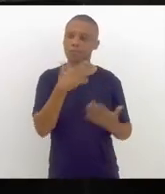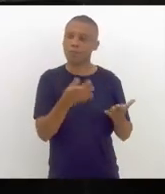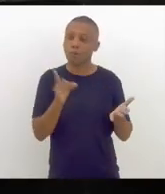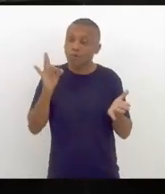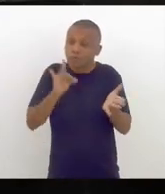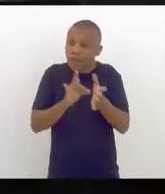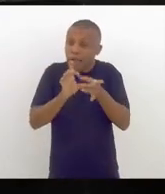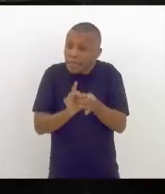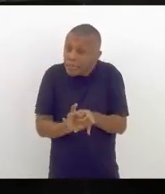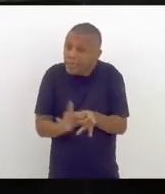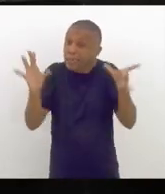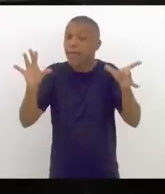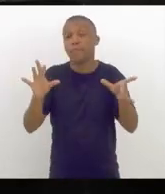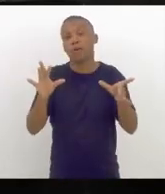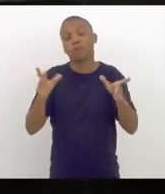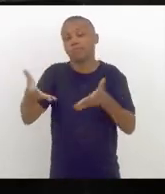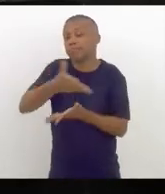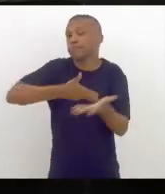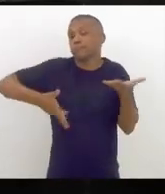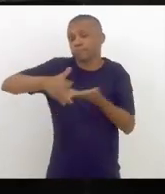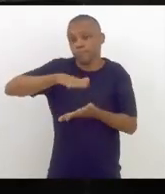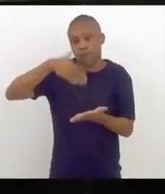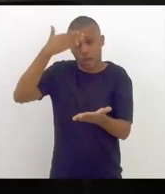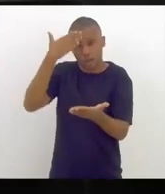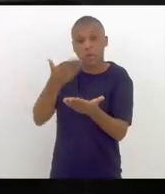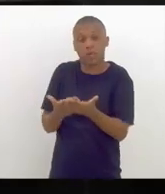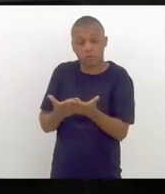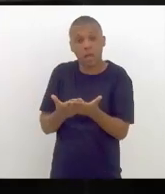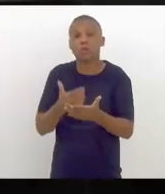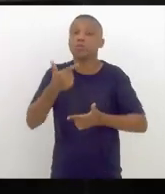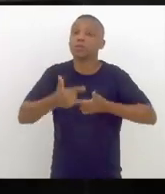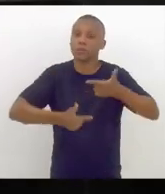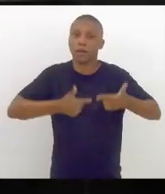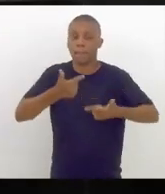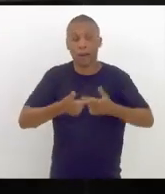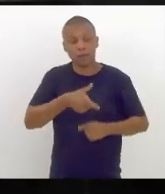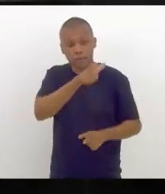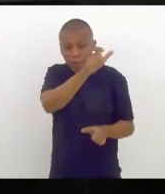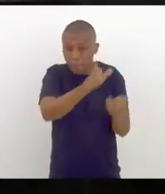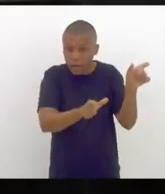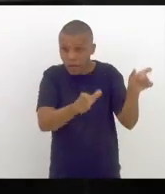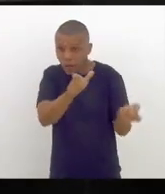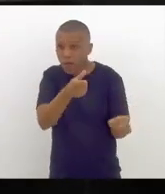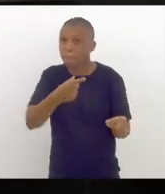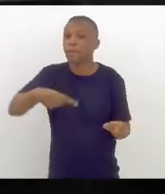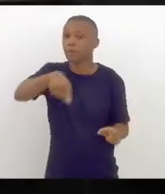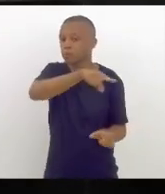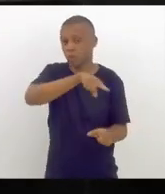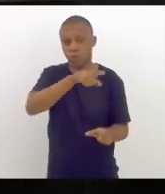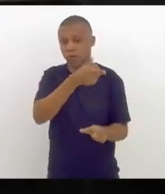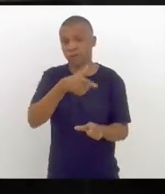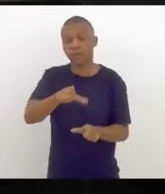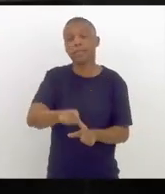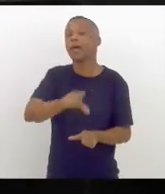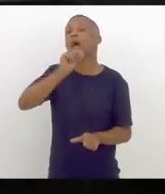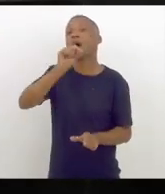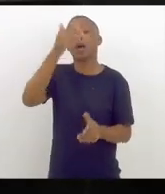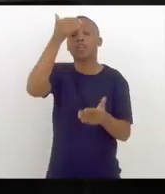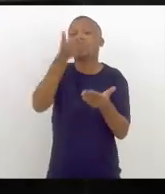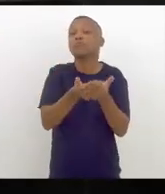democracia, é você acreditar no trabalho daquelas pessoas em quem você está